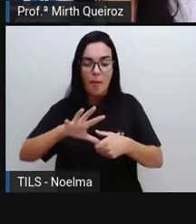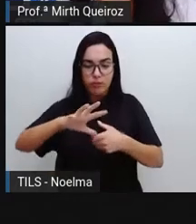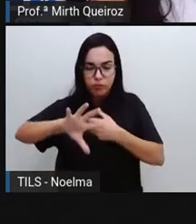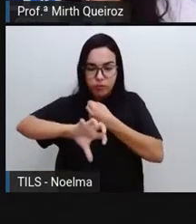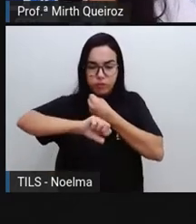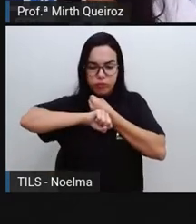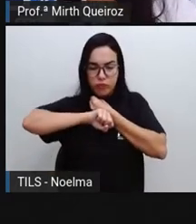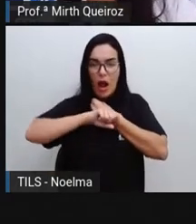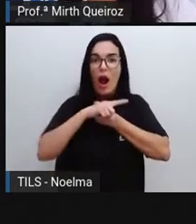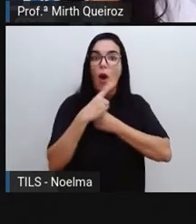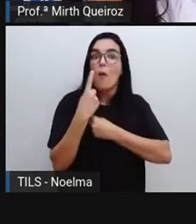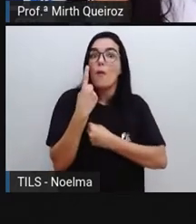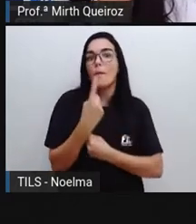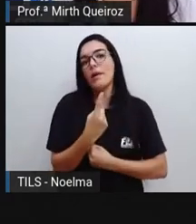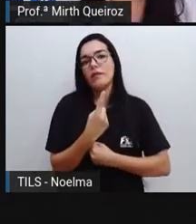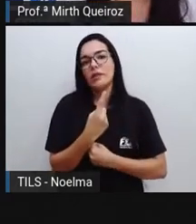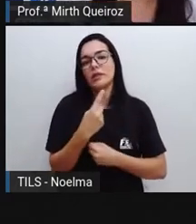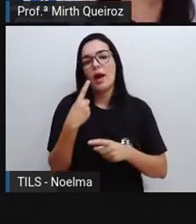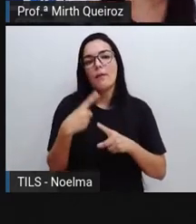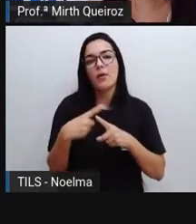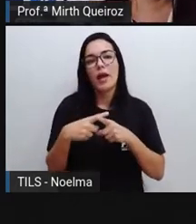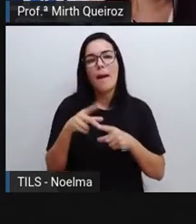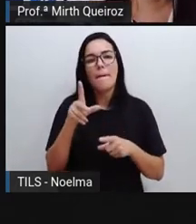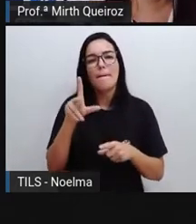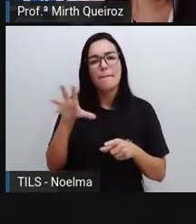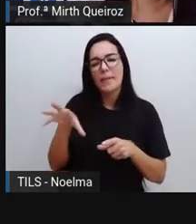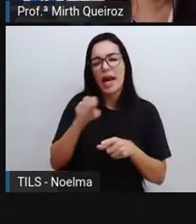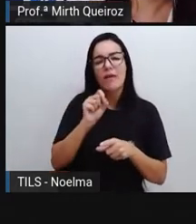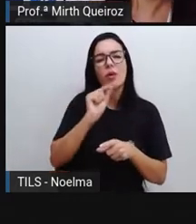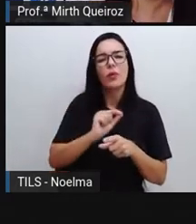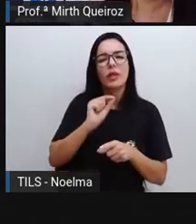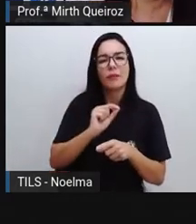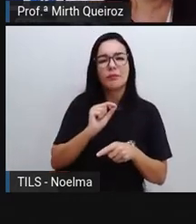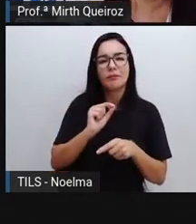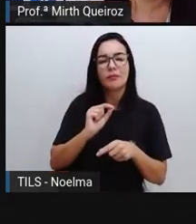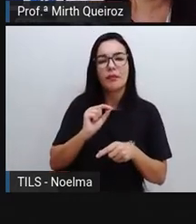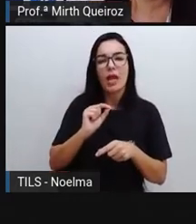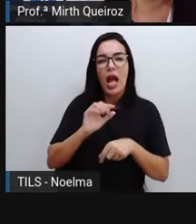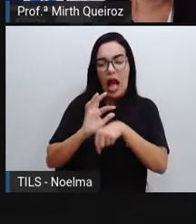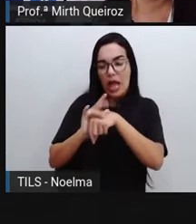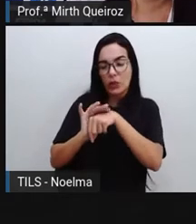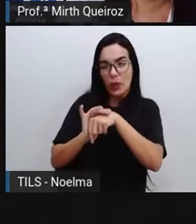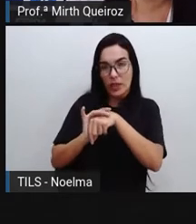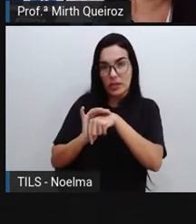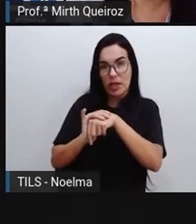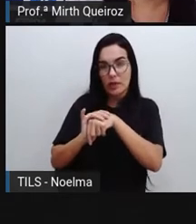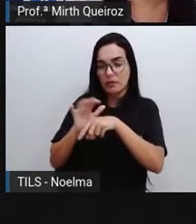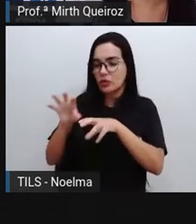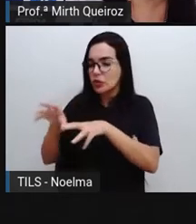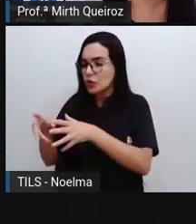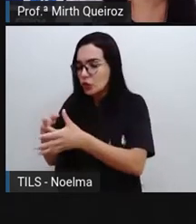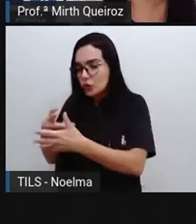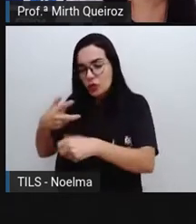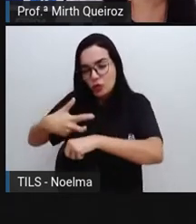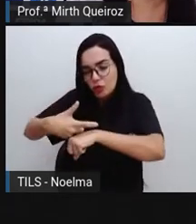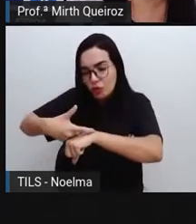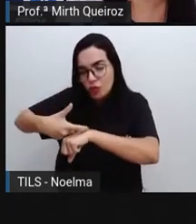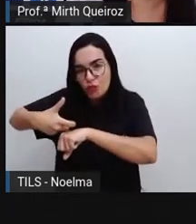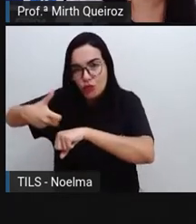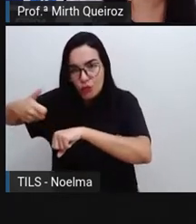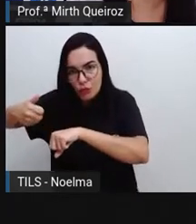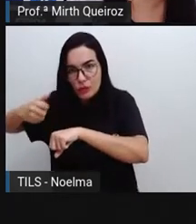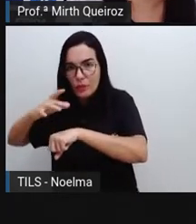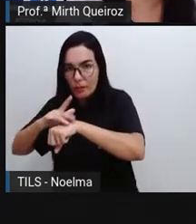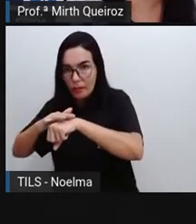da pessoa doente e colocavam em uma pessoa saudável, para que a pessoa saudável pudesse criar